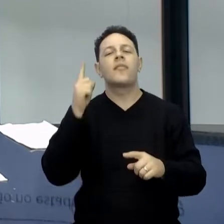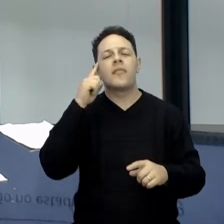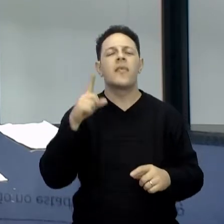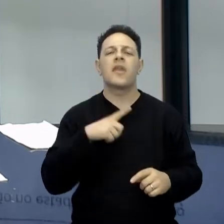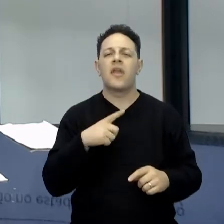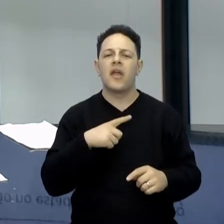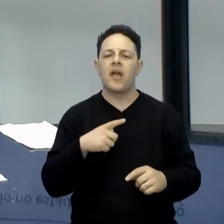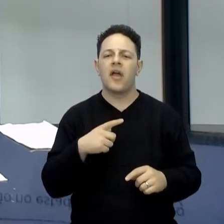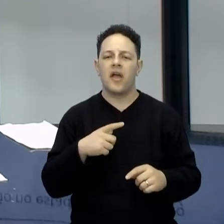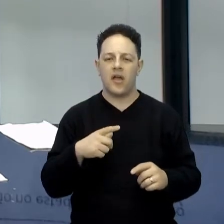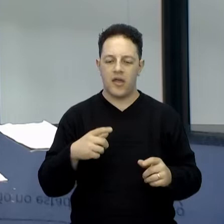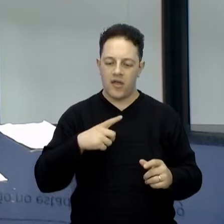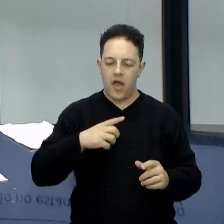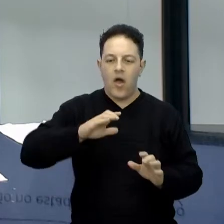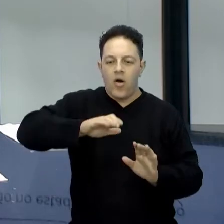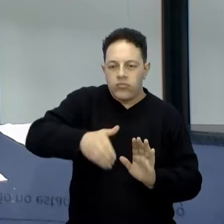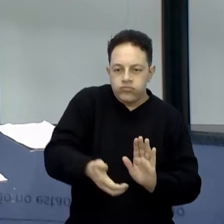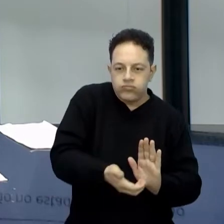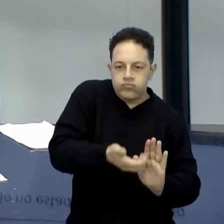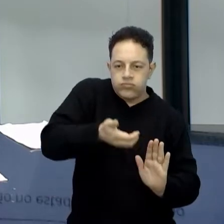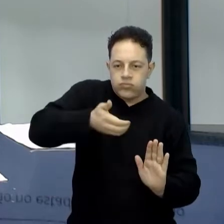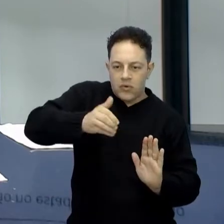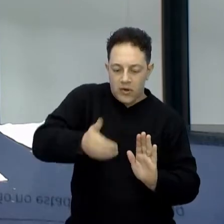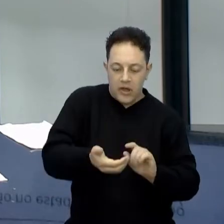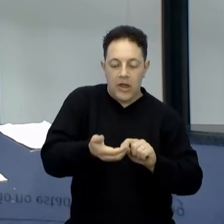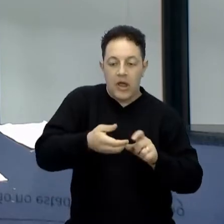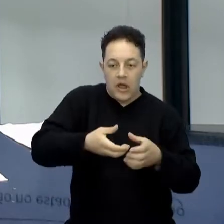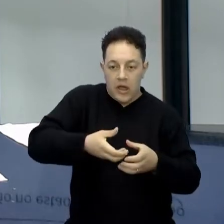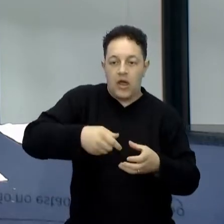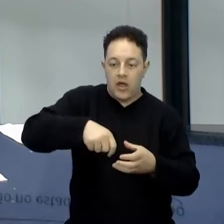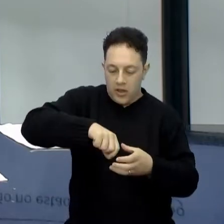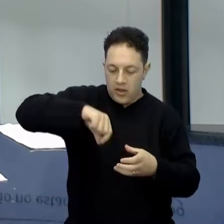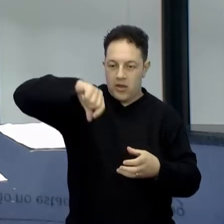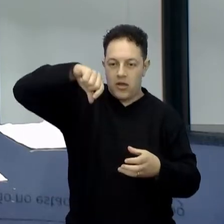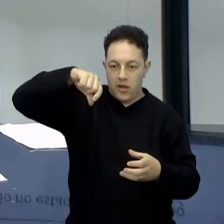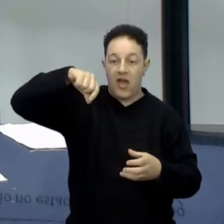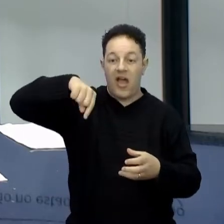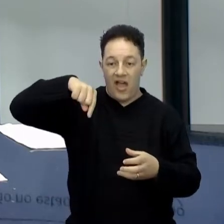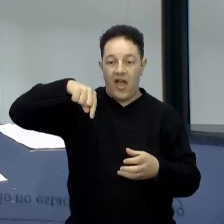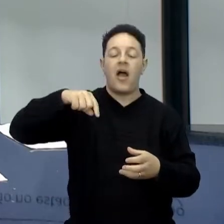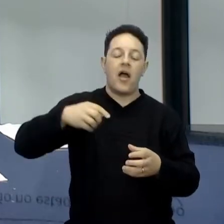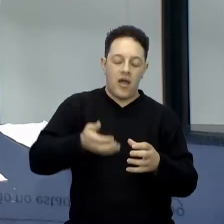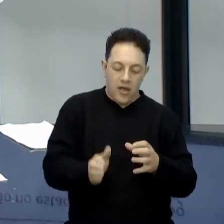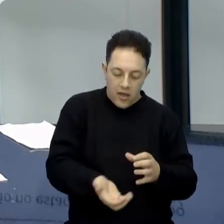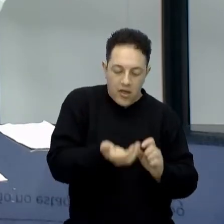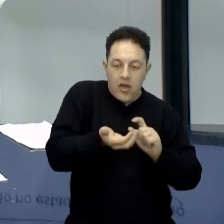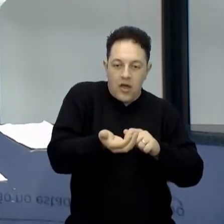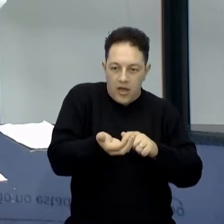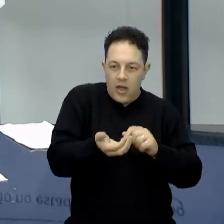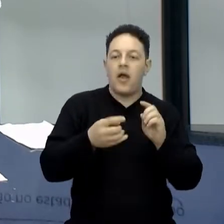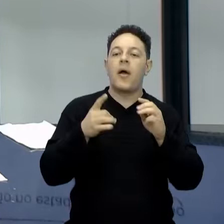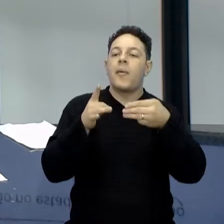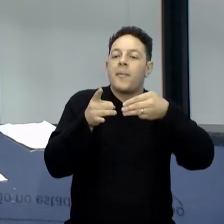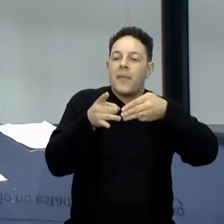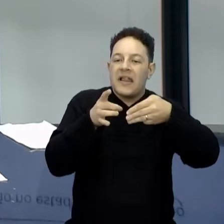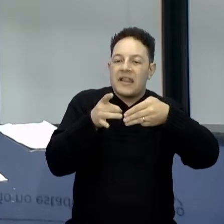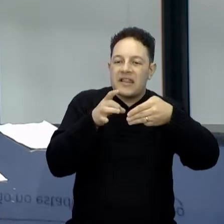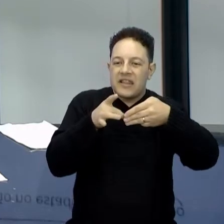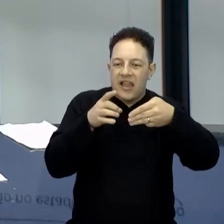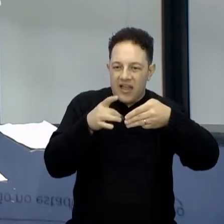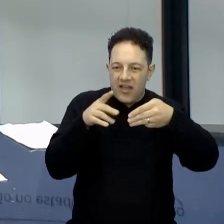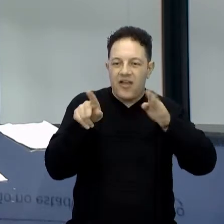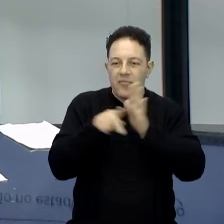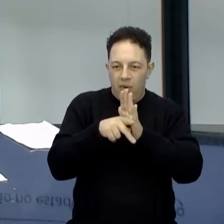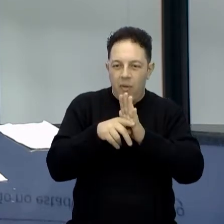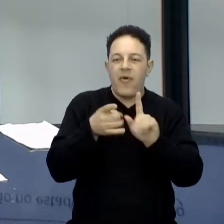Eu chamo de espumadeiras conchas, né? Quando elas são de metal, o cabo é de madeira, né? Porque você aquece a ponta do